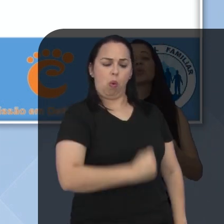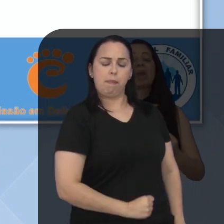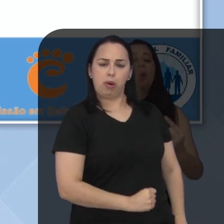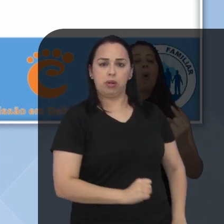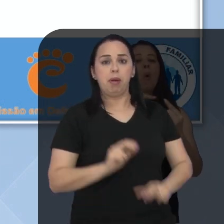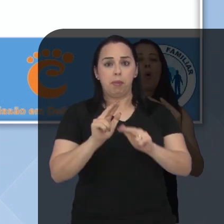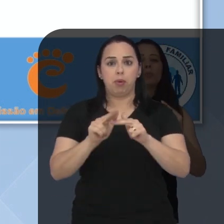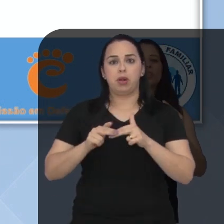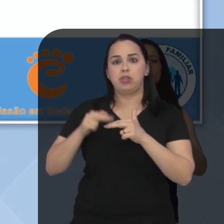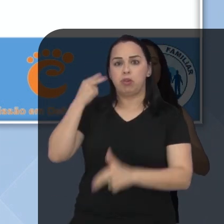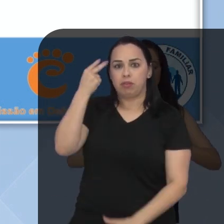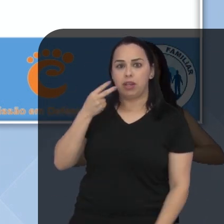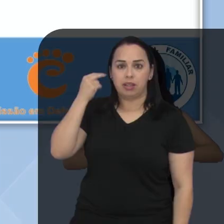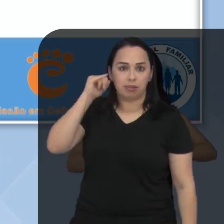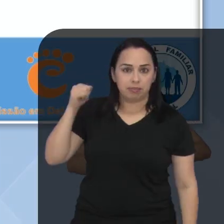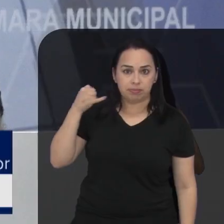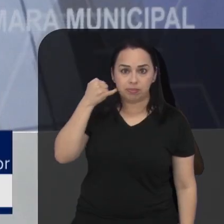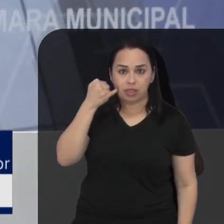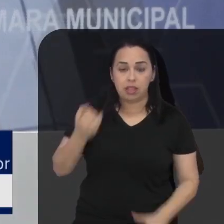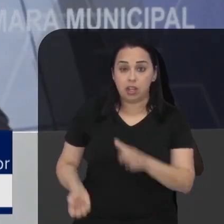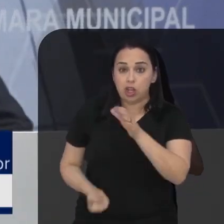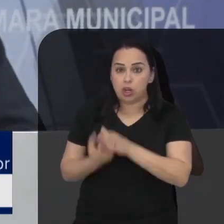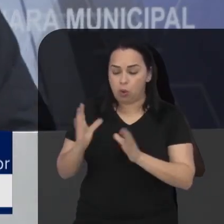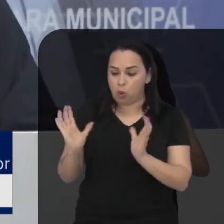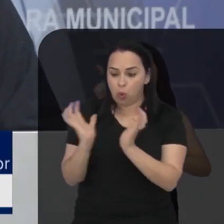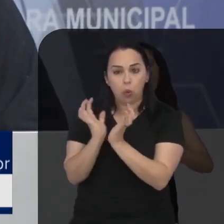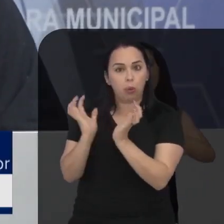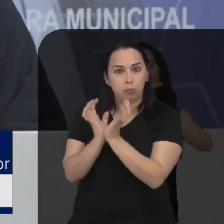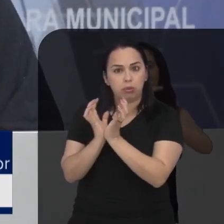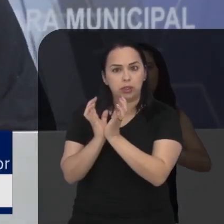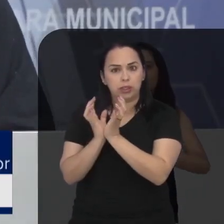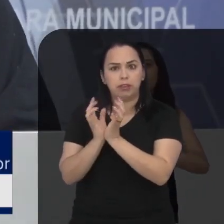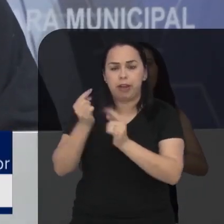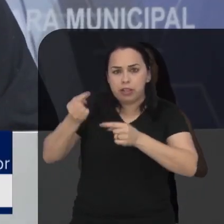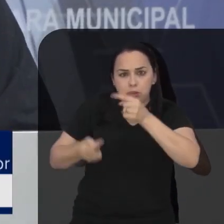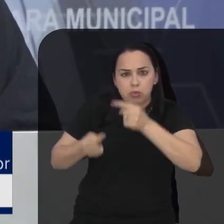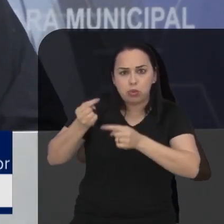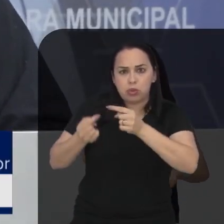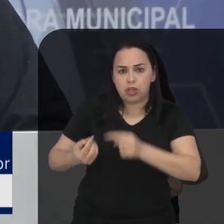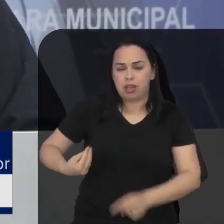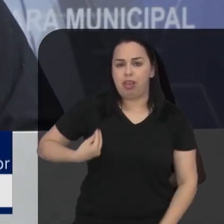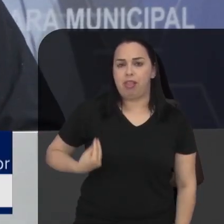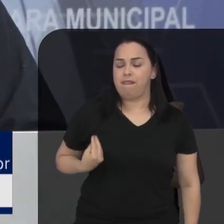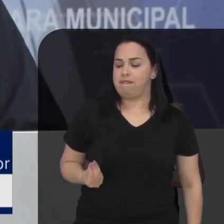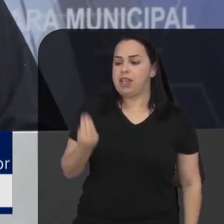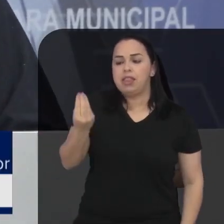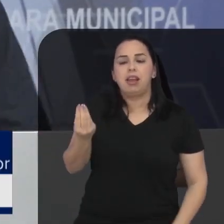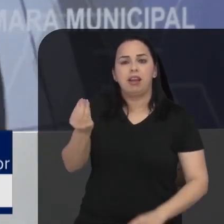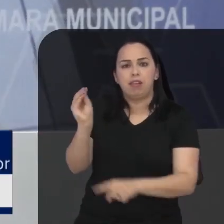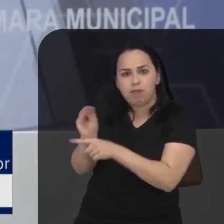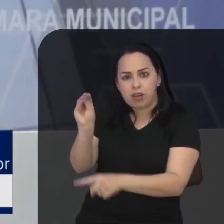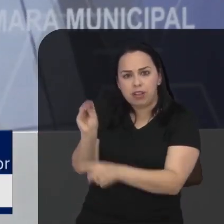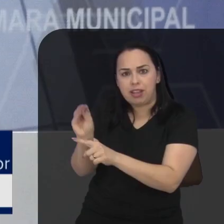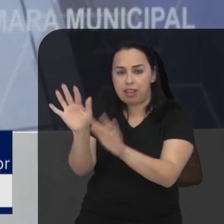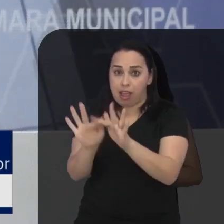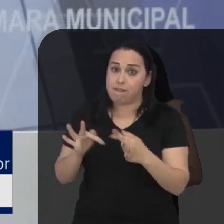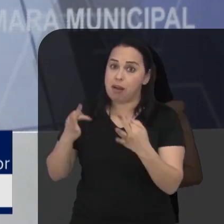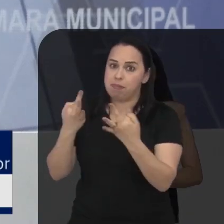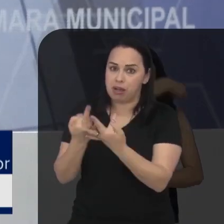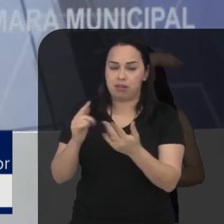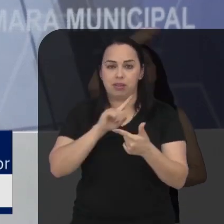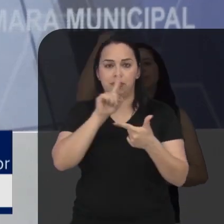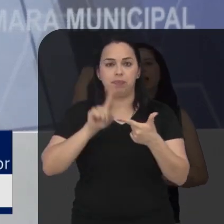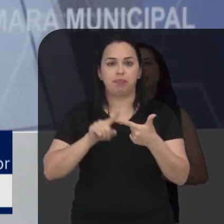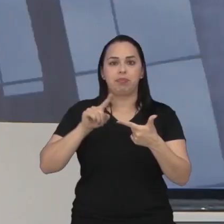as questões envolvendo o aborto o vereador Juvenil Silvério criou a frente parlamentar em defesa da vida